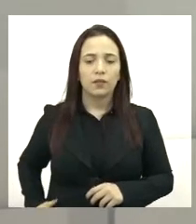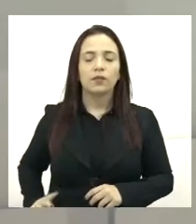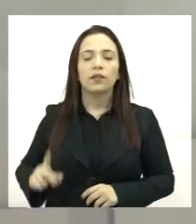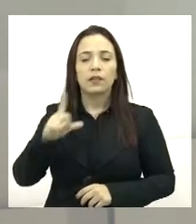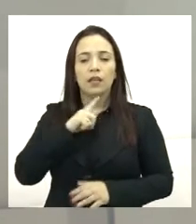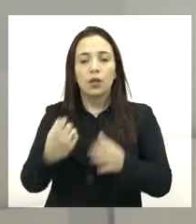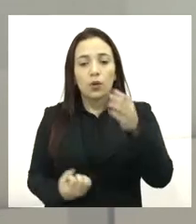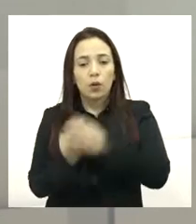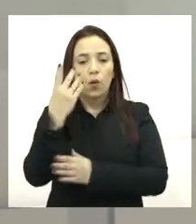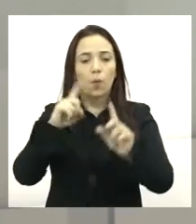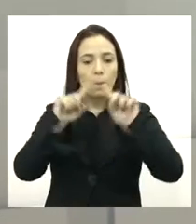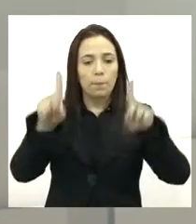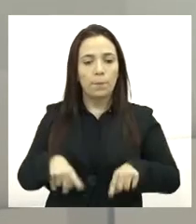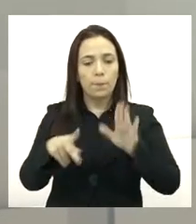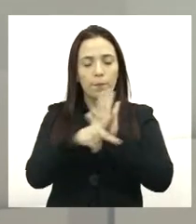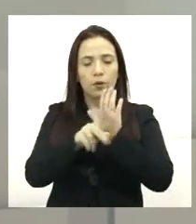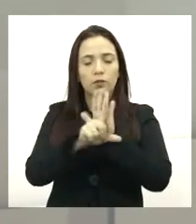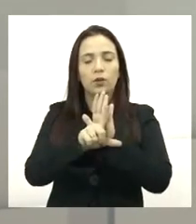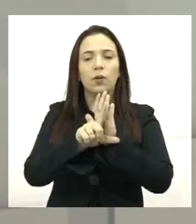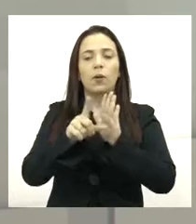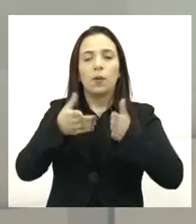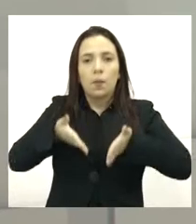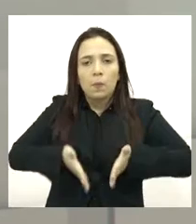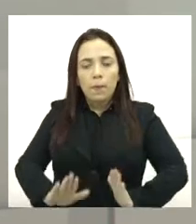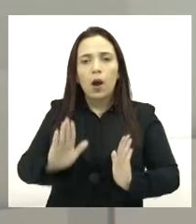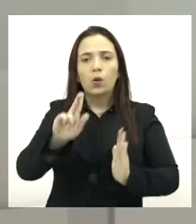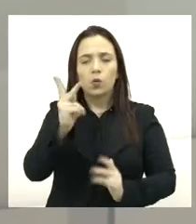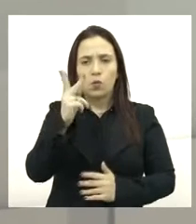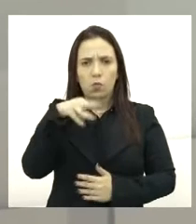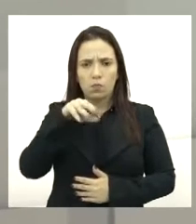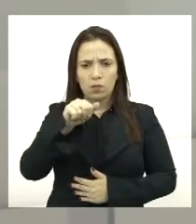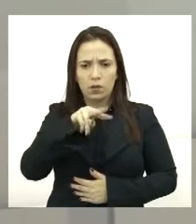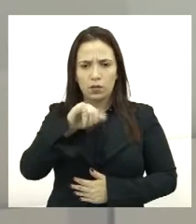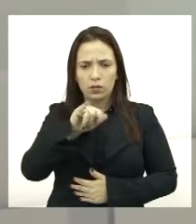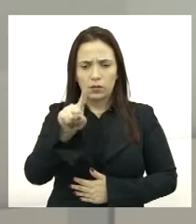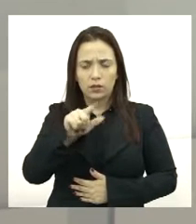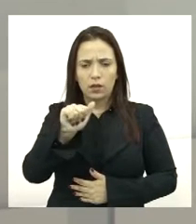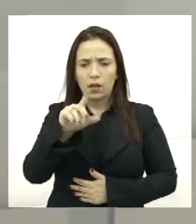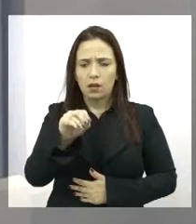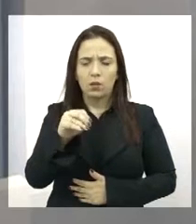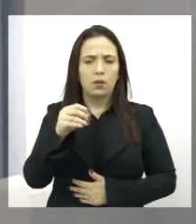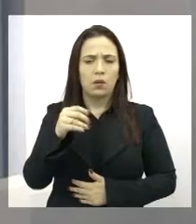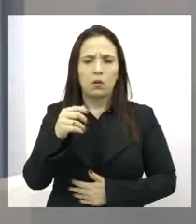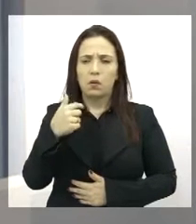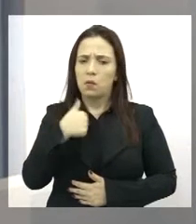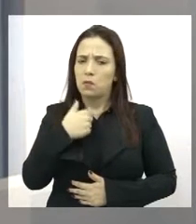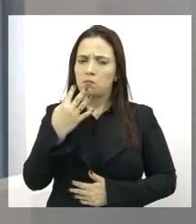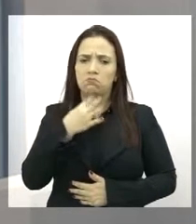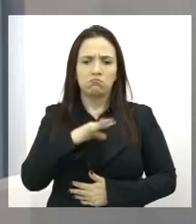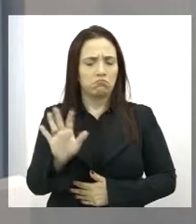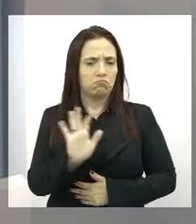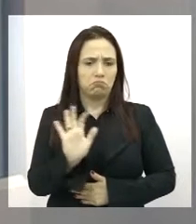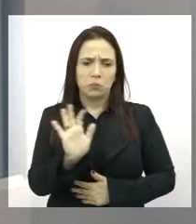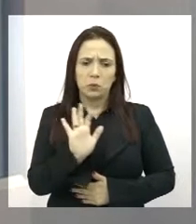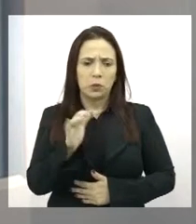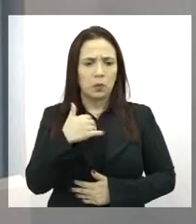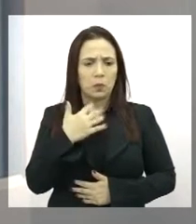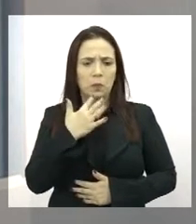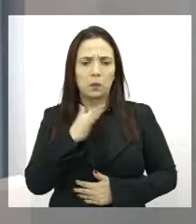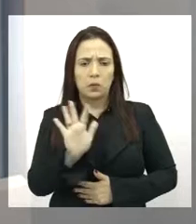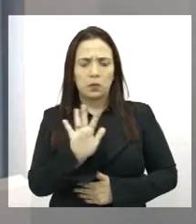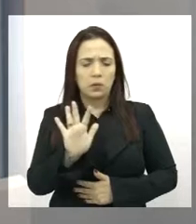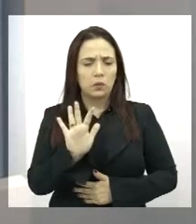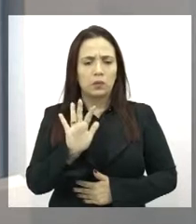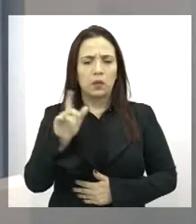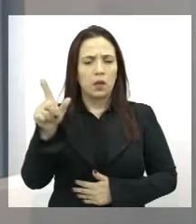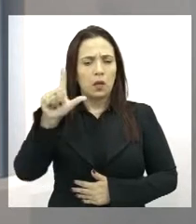instituído um projeto de lei do parto humanizado. Não sei se é do seu conhecimento. Não, não tive acesso a essa iniciativa da